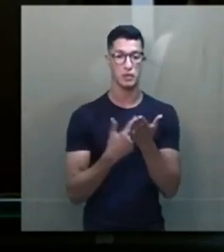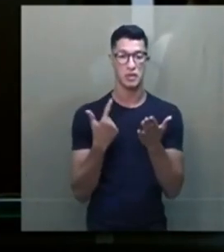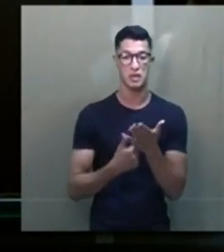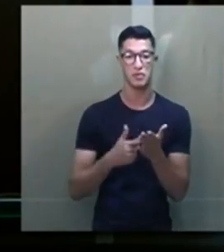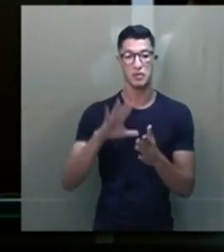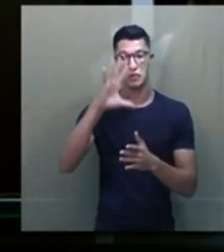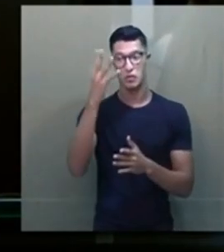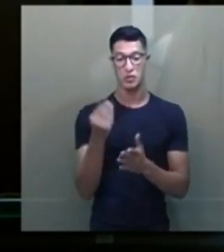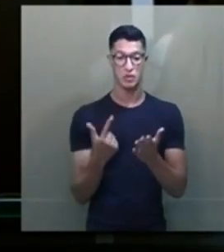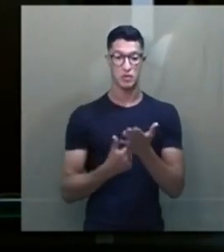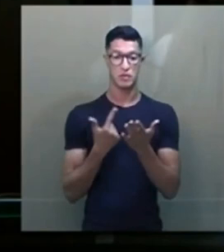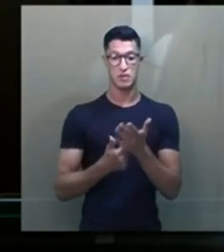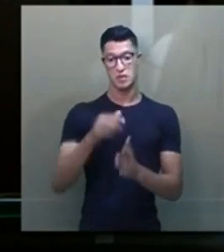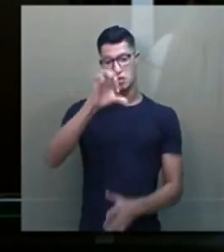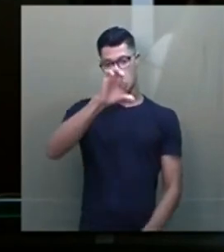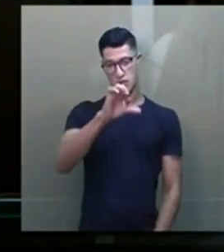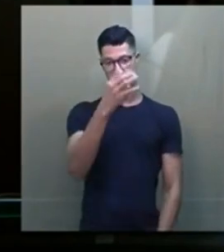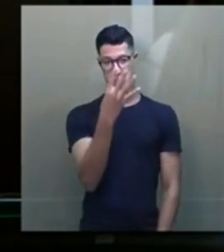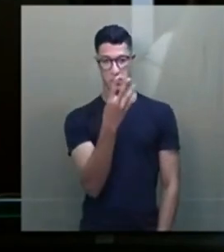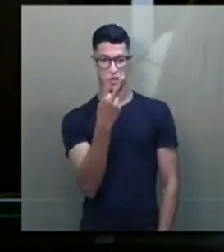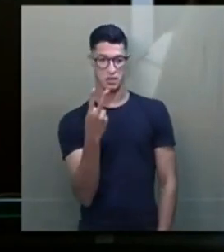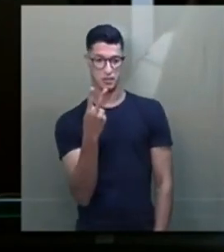Espíritos, se eu não me engano, a 942.